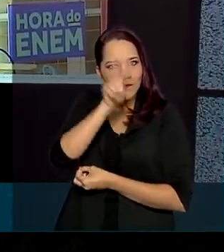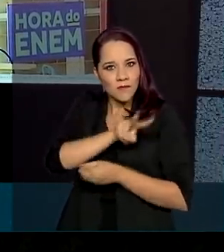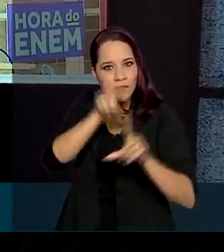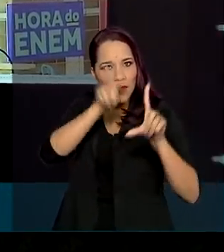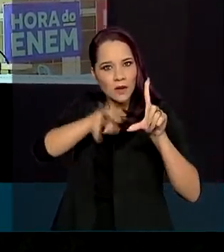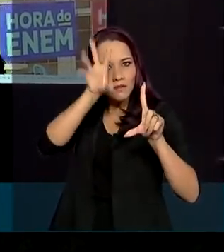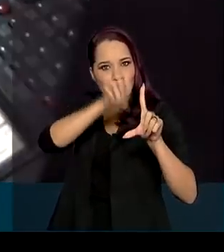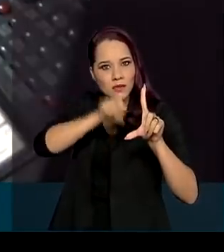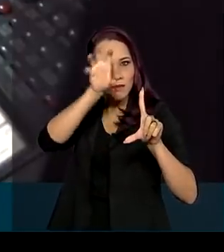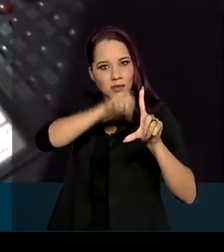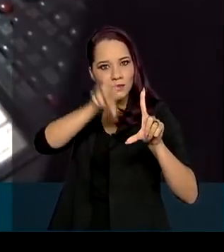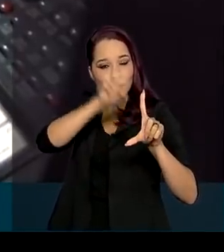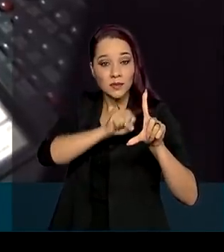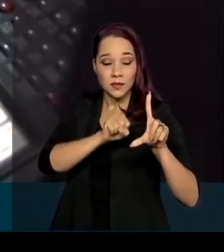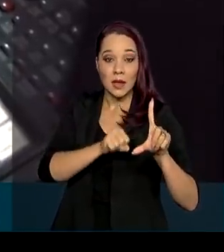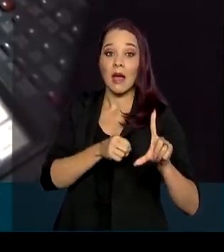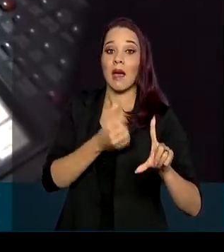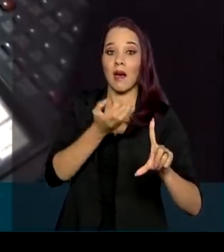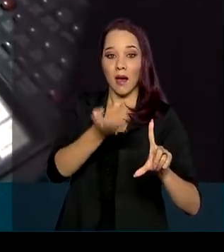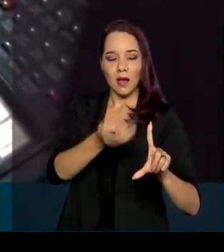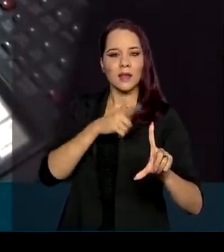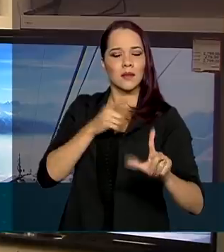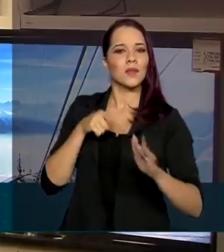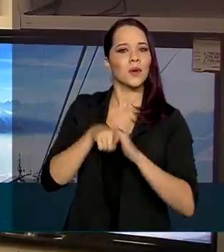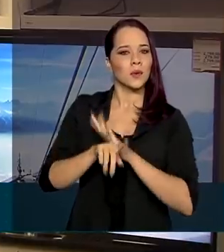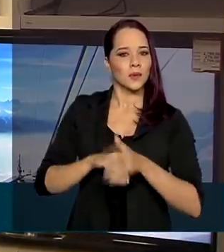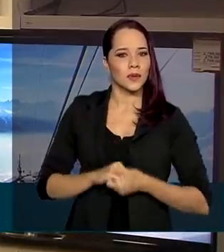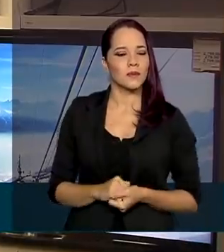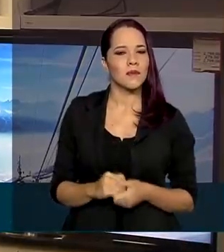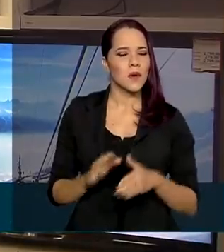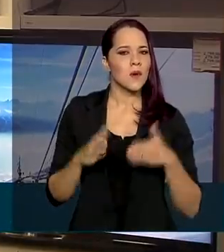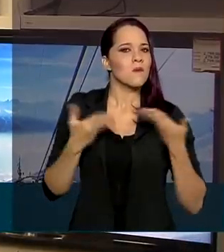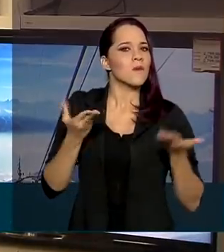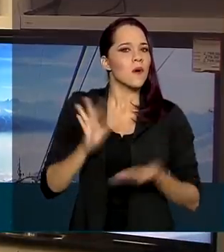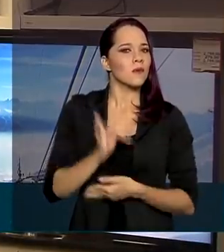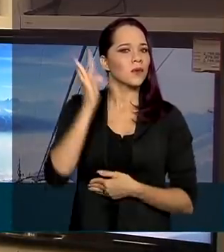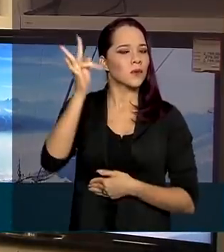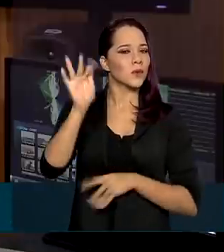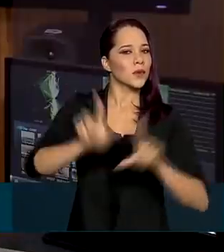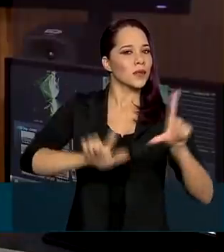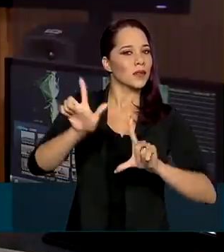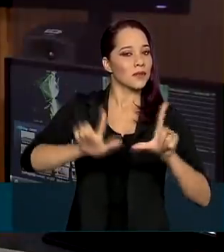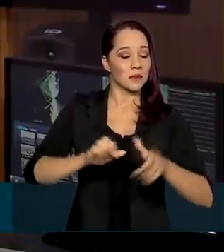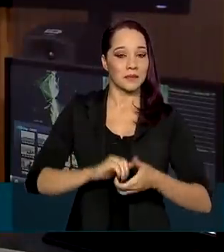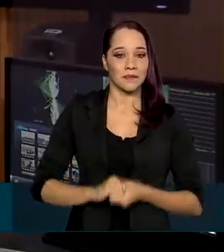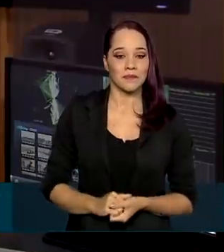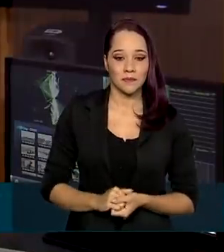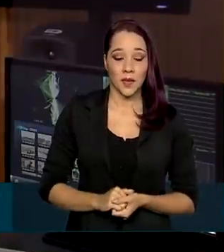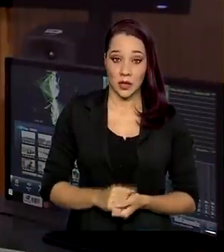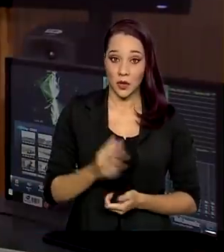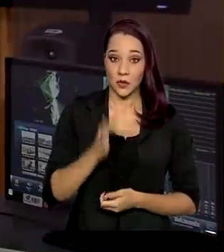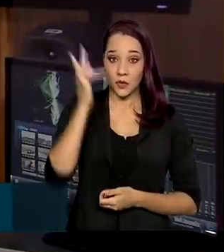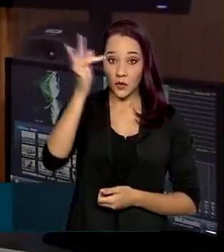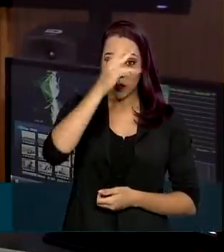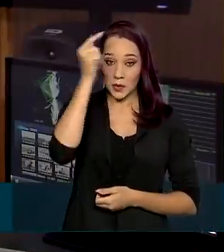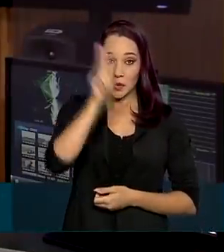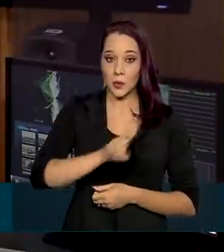audiovisual. Aí surge a pergunta, qual será o futuro da TV? No futuro o usuário vai